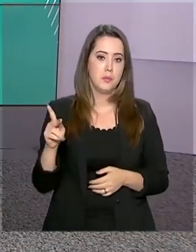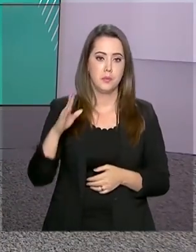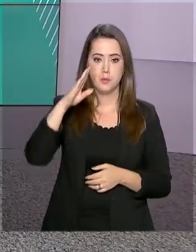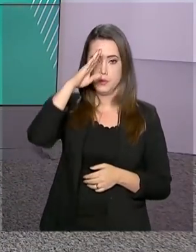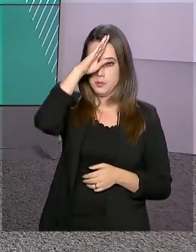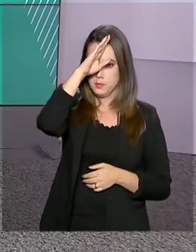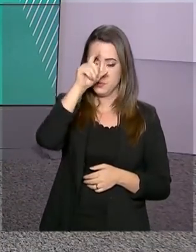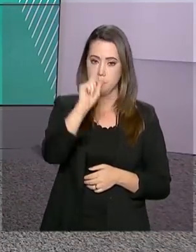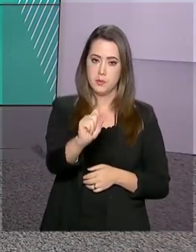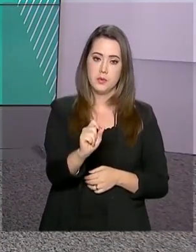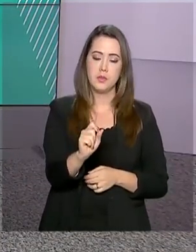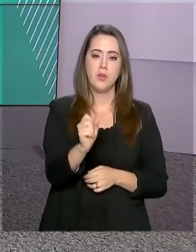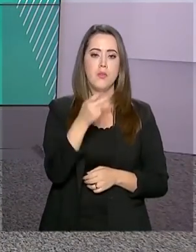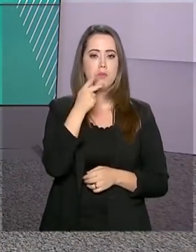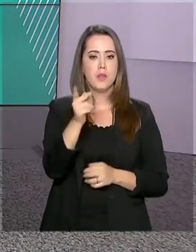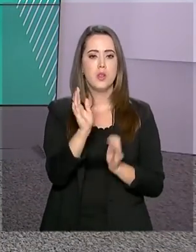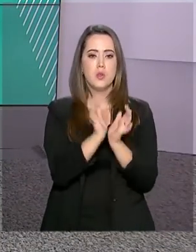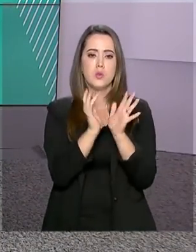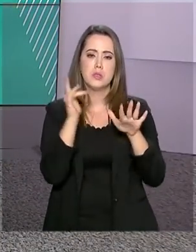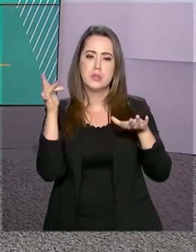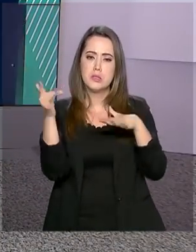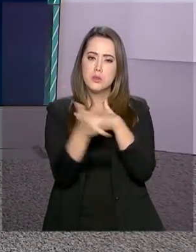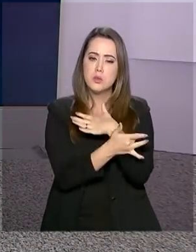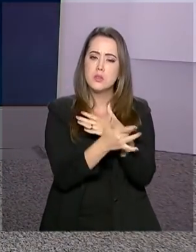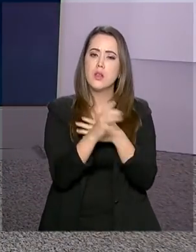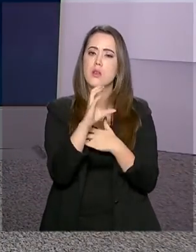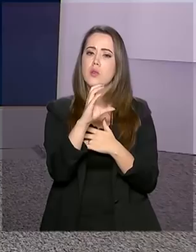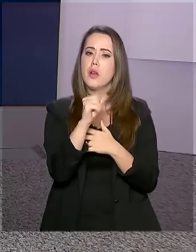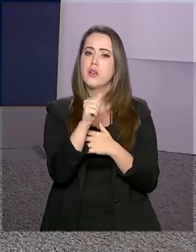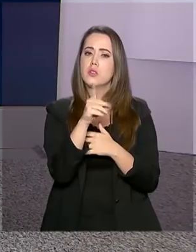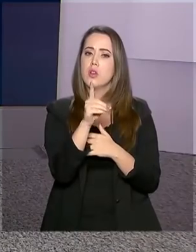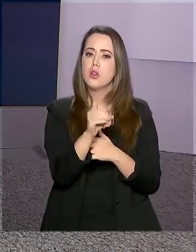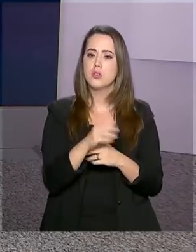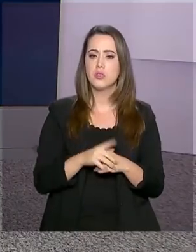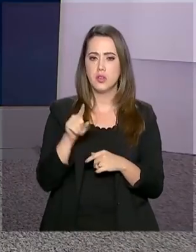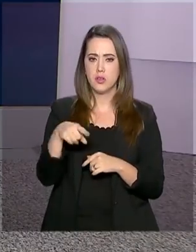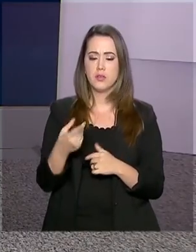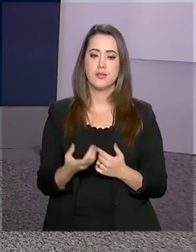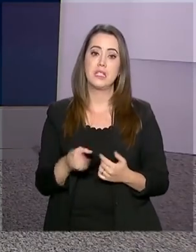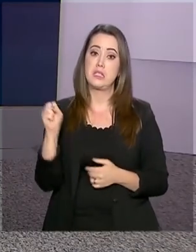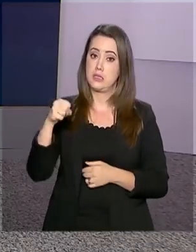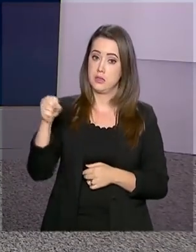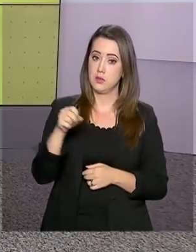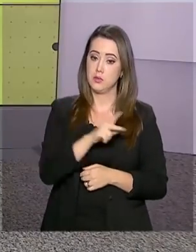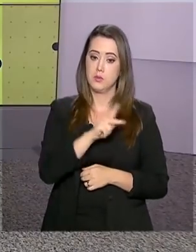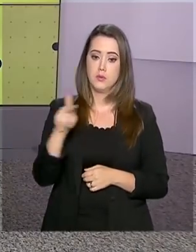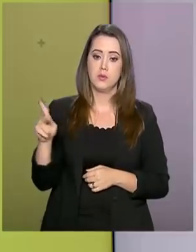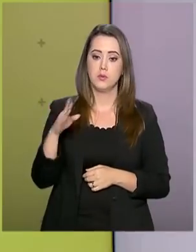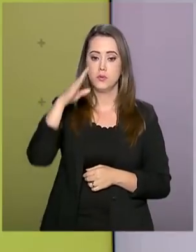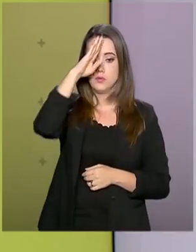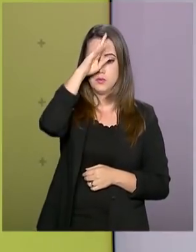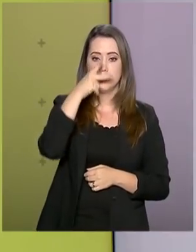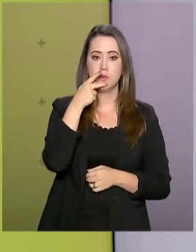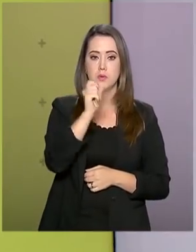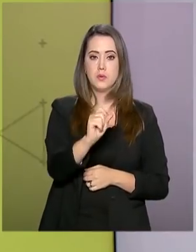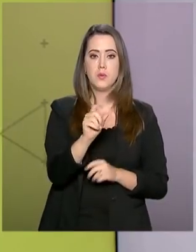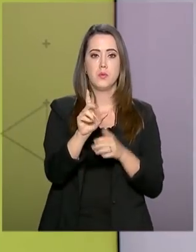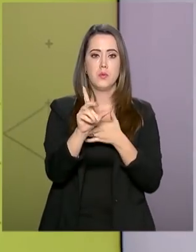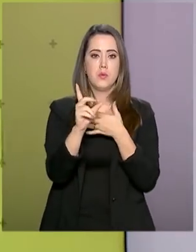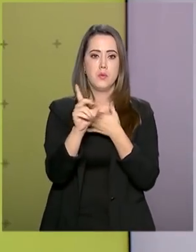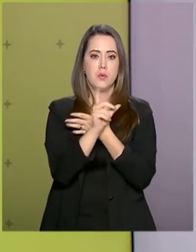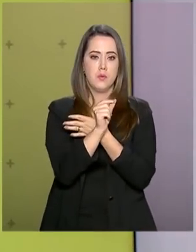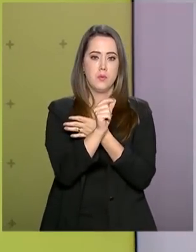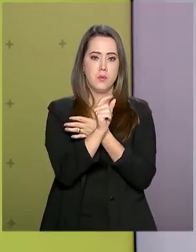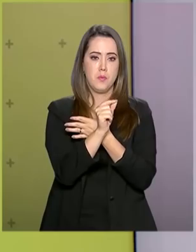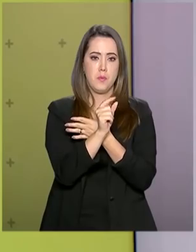Bolsonaro, Dani, parece que comentou esses resultados pelas redes sociais, é isso? Isso mesmo, Roberto. O presidente, ele disse pelo Twitter